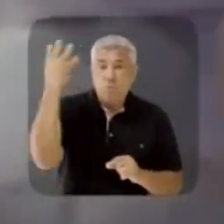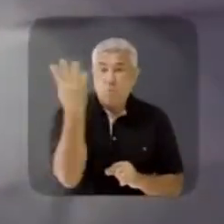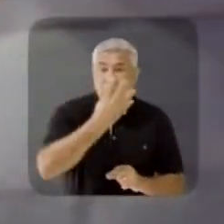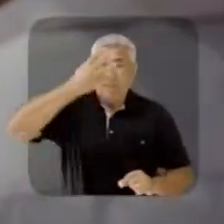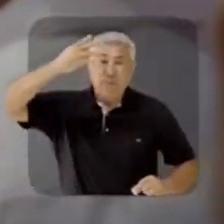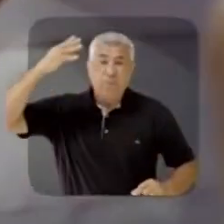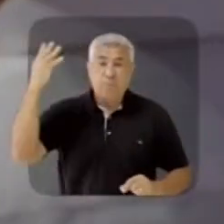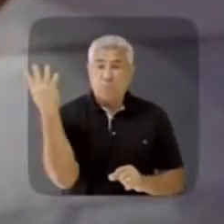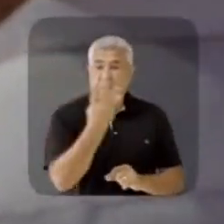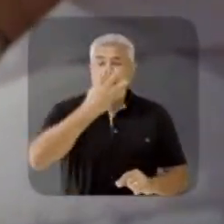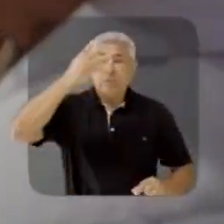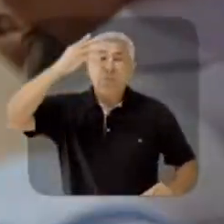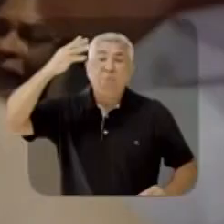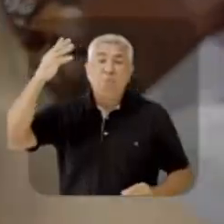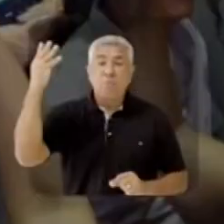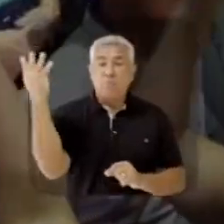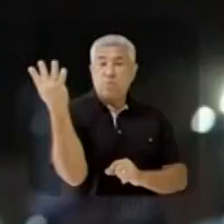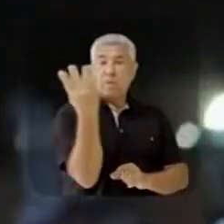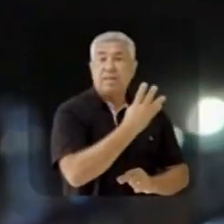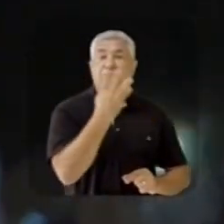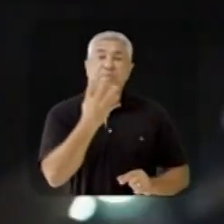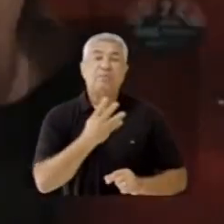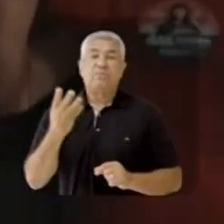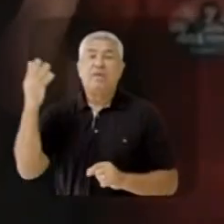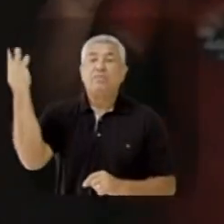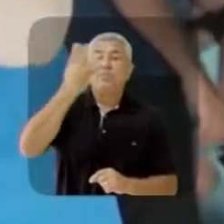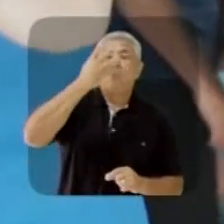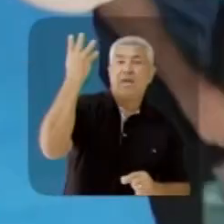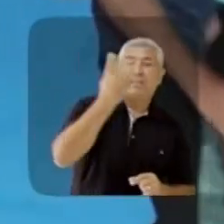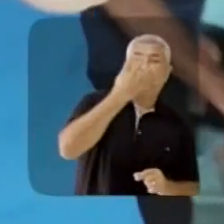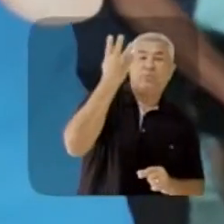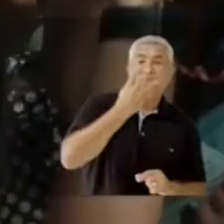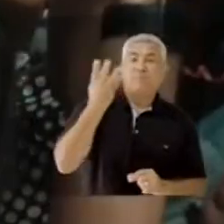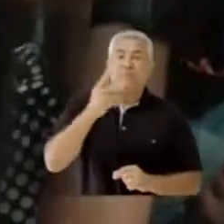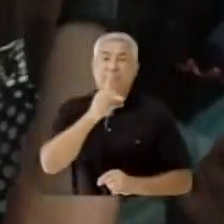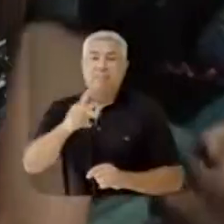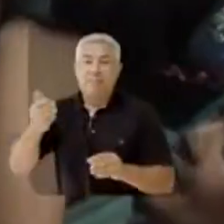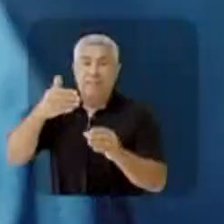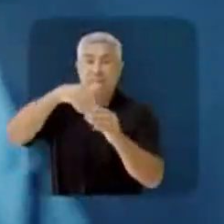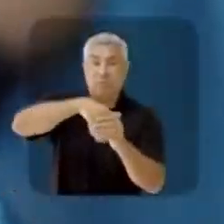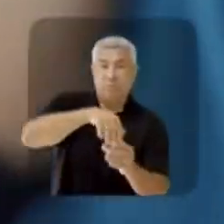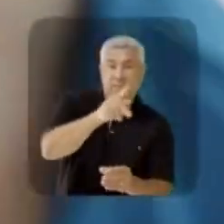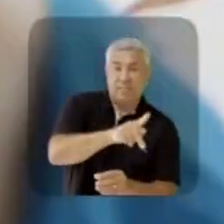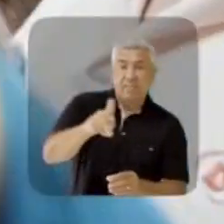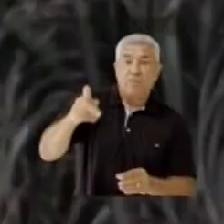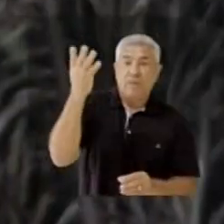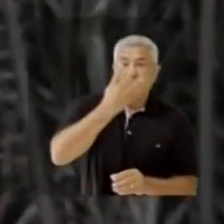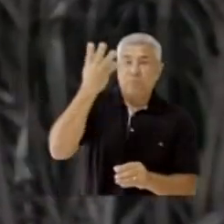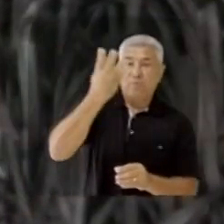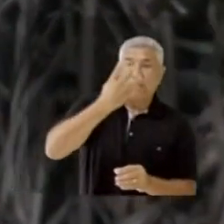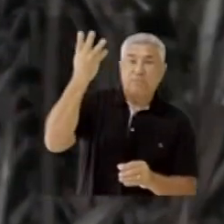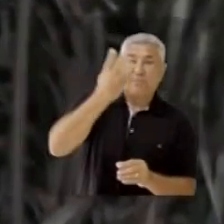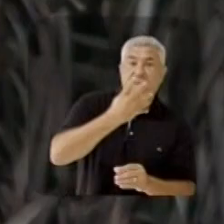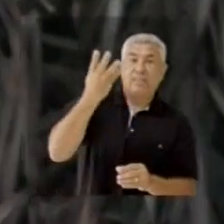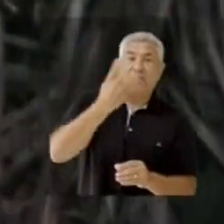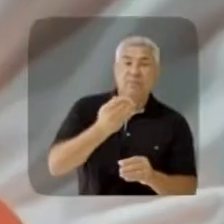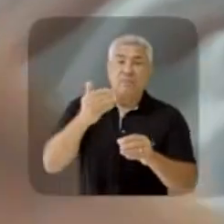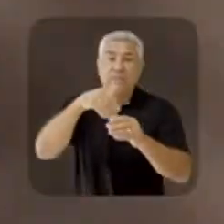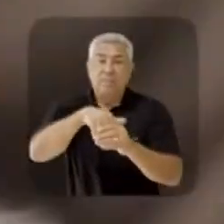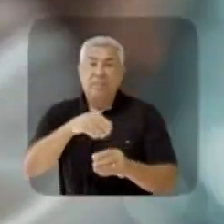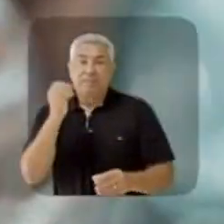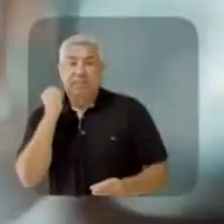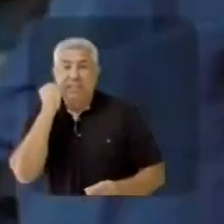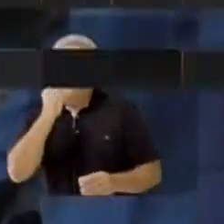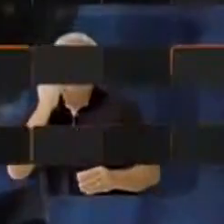444. Chama! É 444, vou votar na professora. É 444,